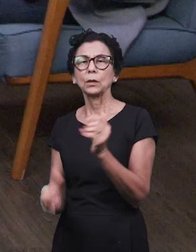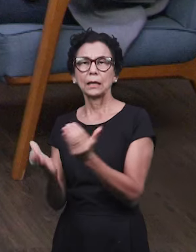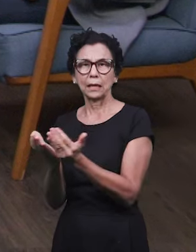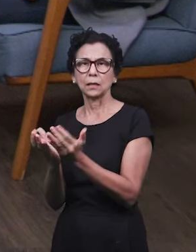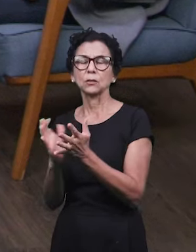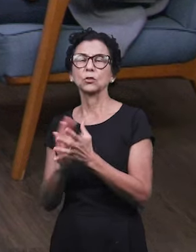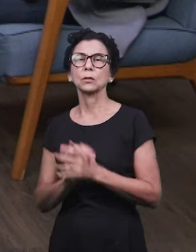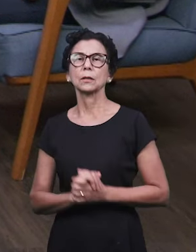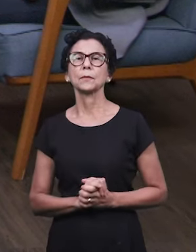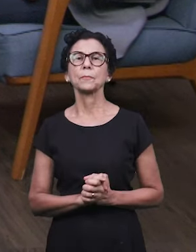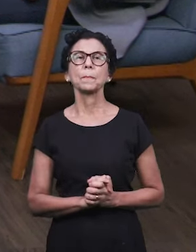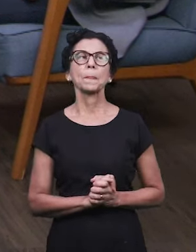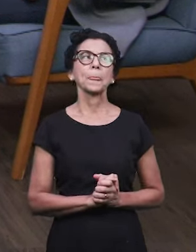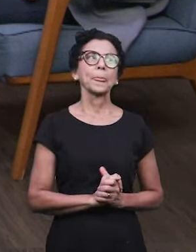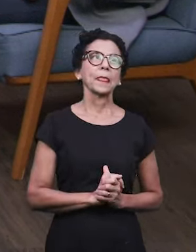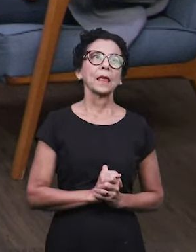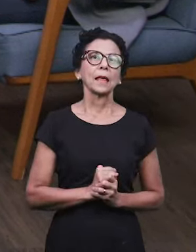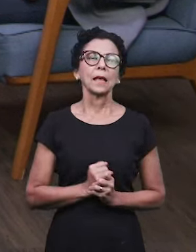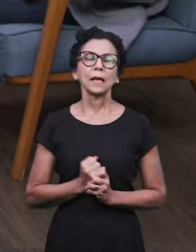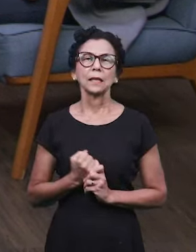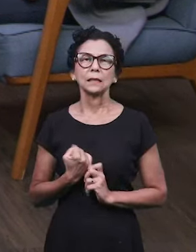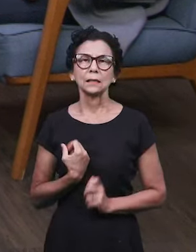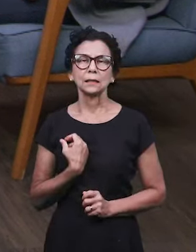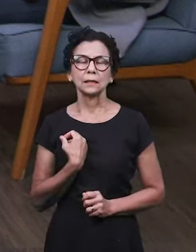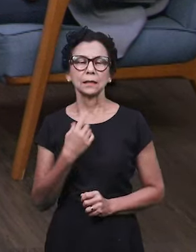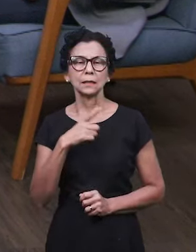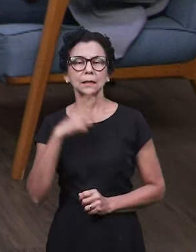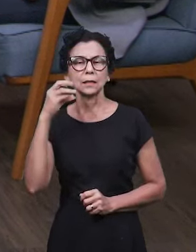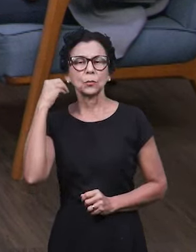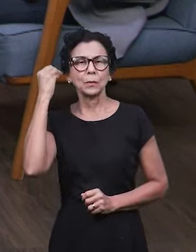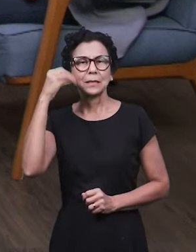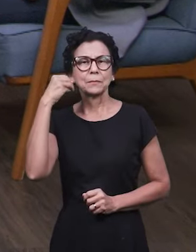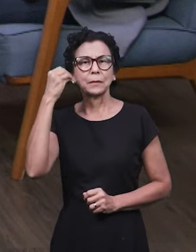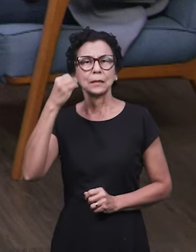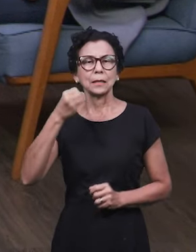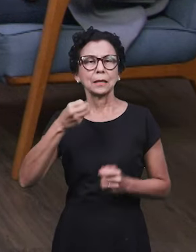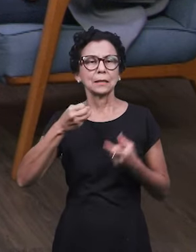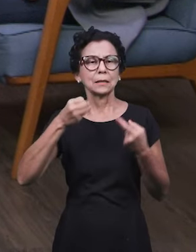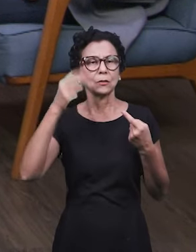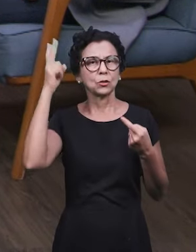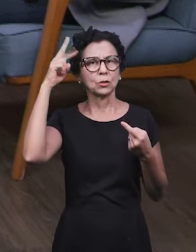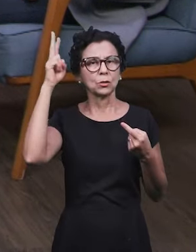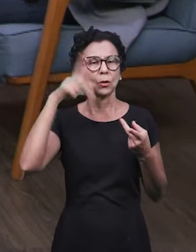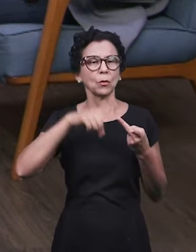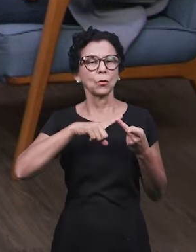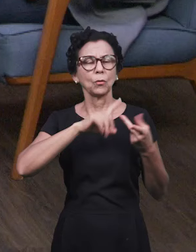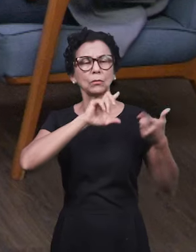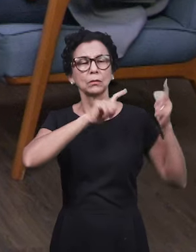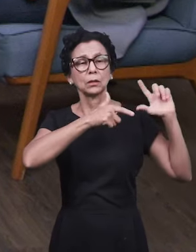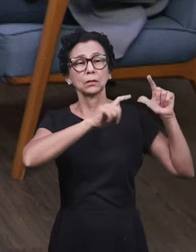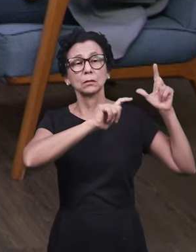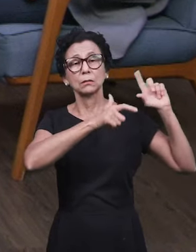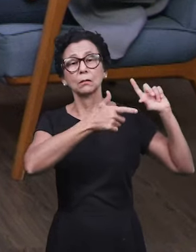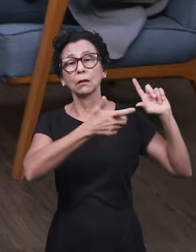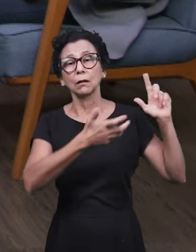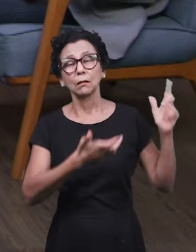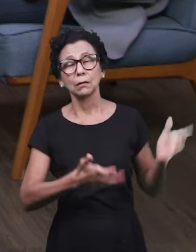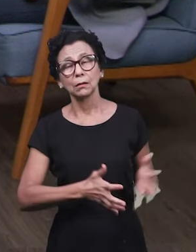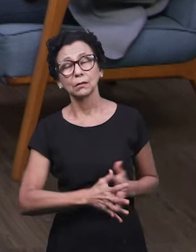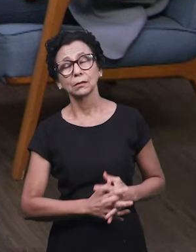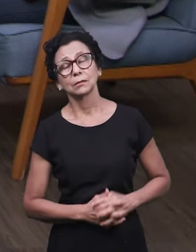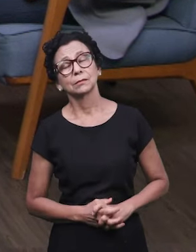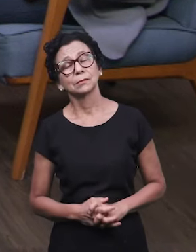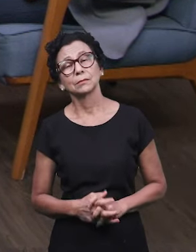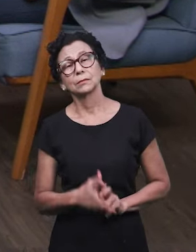como se estivessem rodando em torno do mesmo lugar, uma experiência histórica, uma experiência de tradição, uma experiência